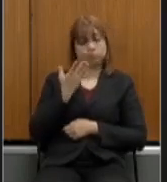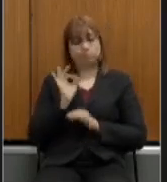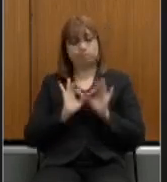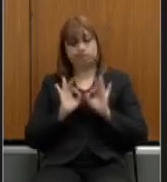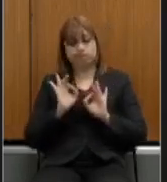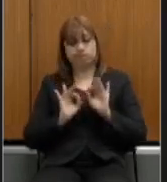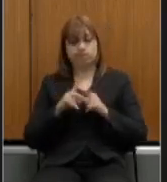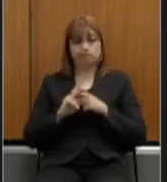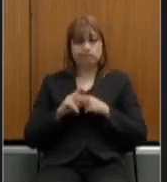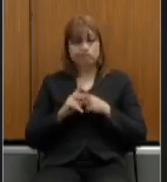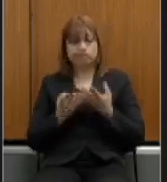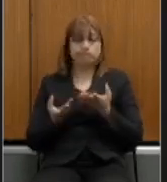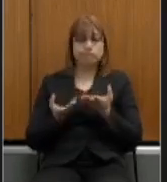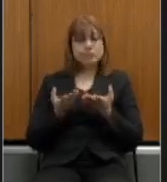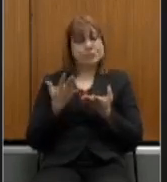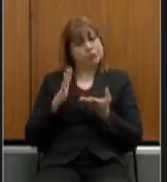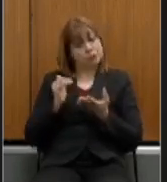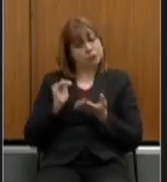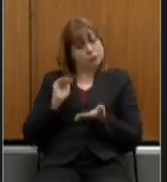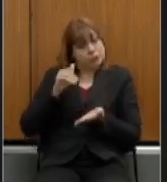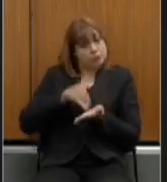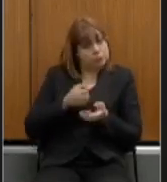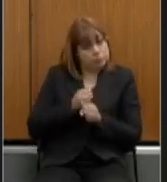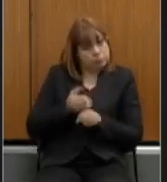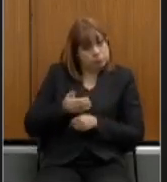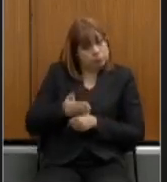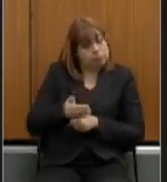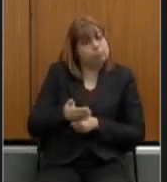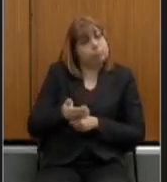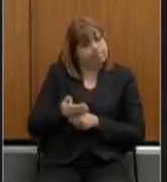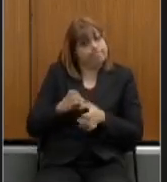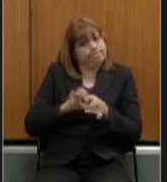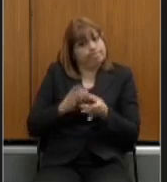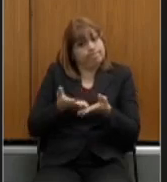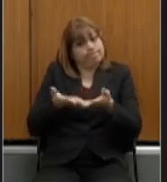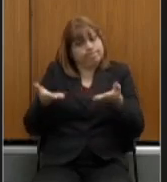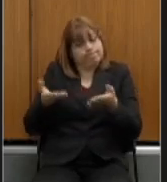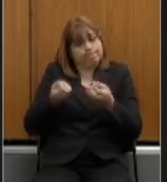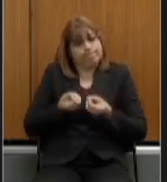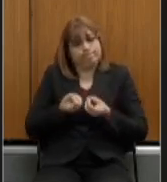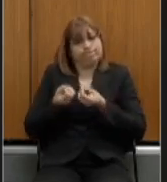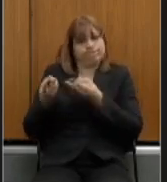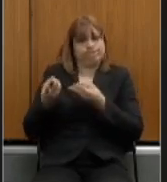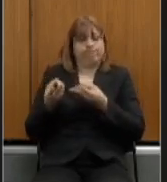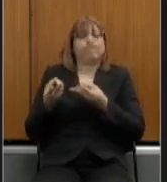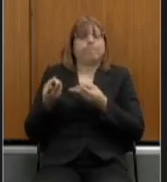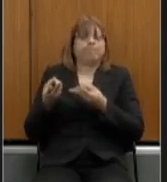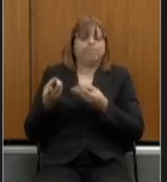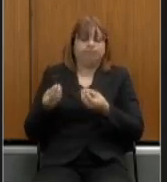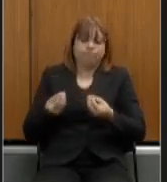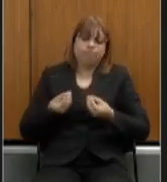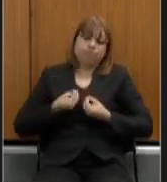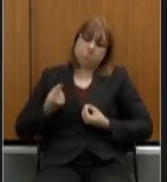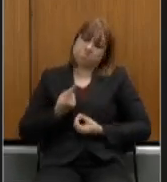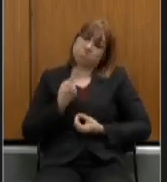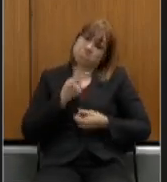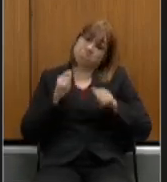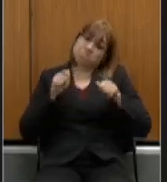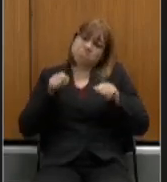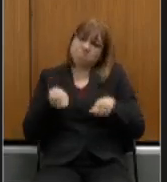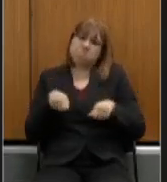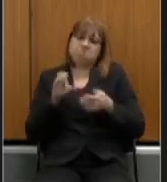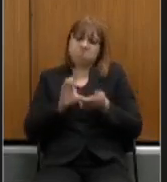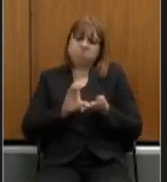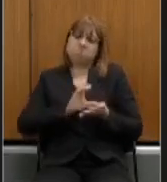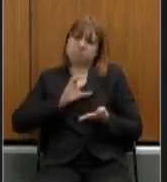possam estar quem sabe até o final do ano à disposição do mercado e com isto nos dando a possibilidade de ingresso de